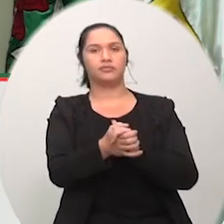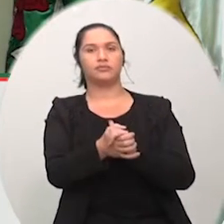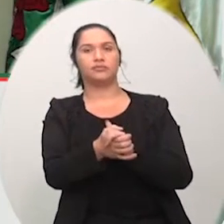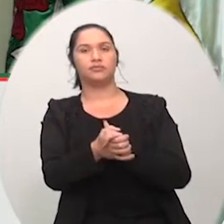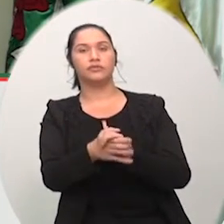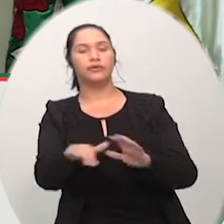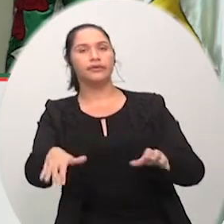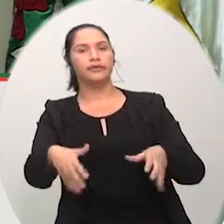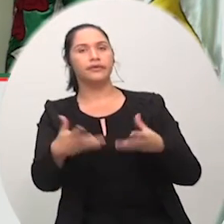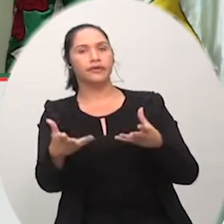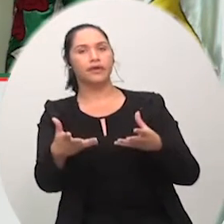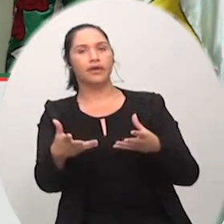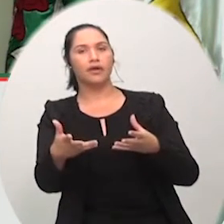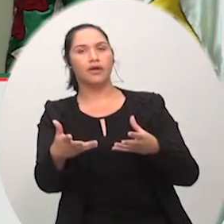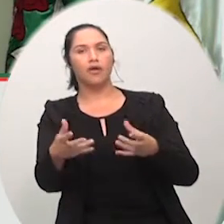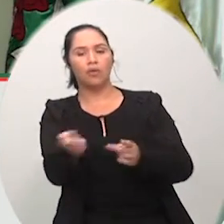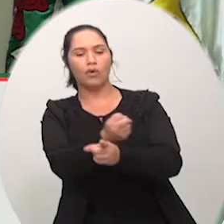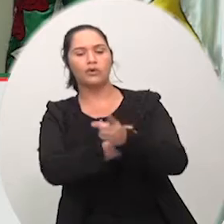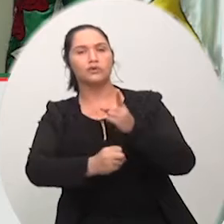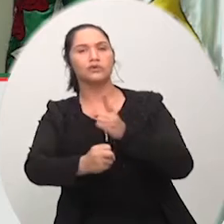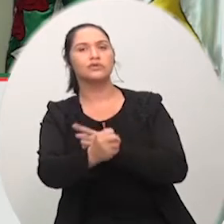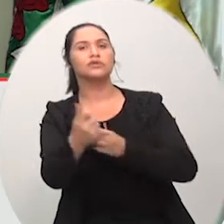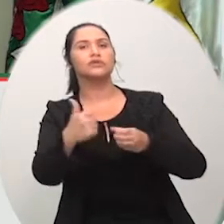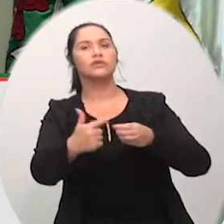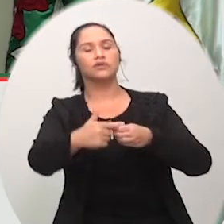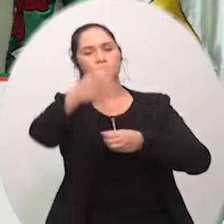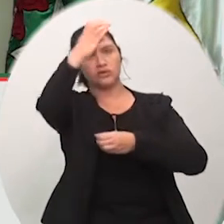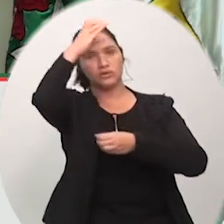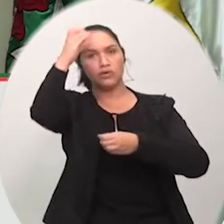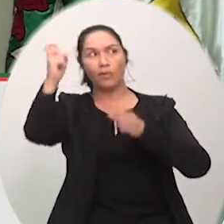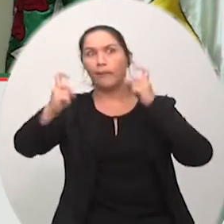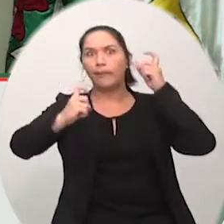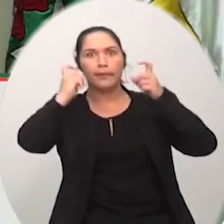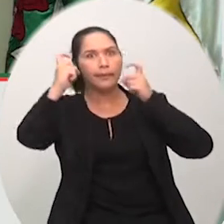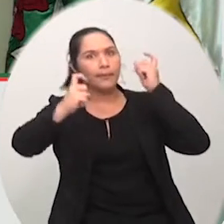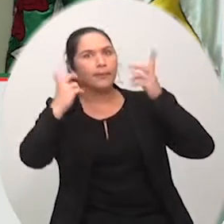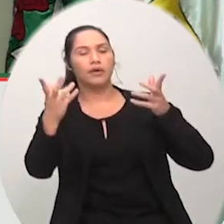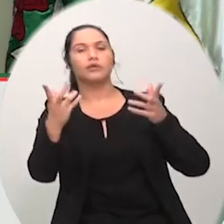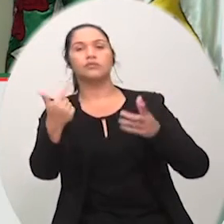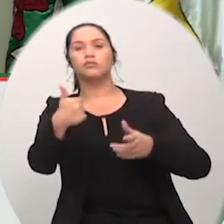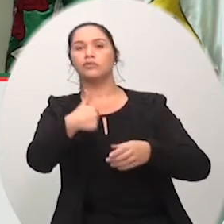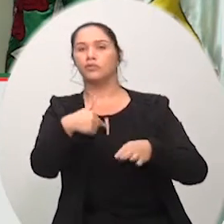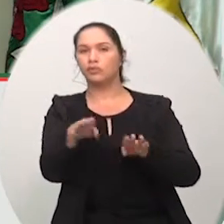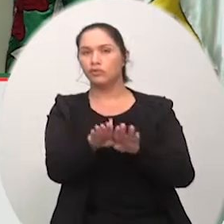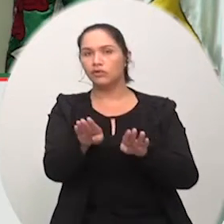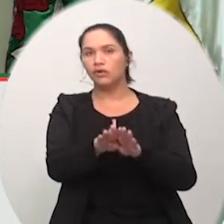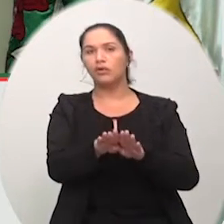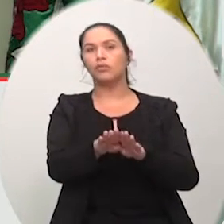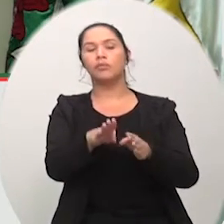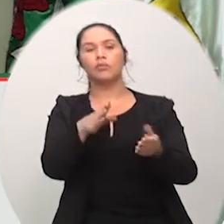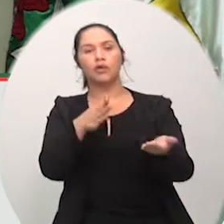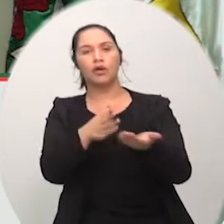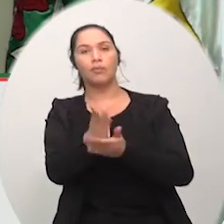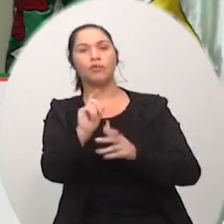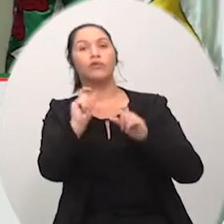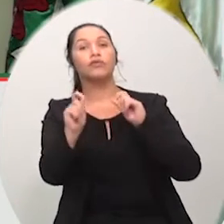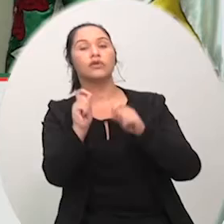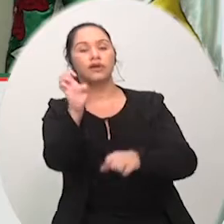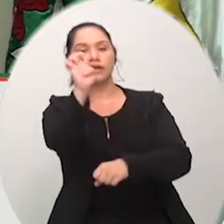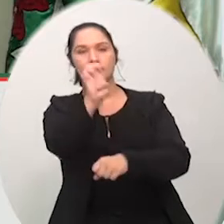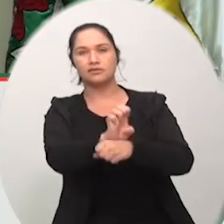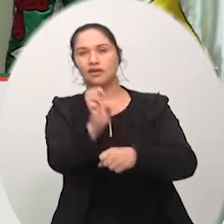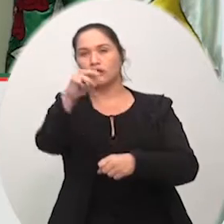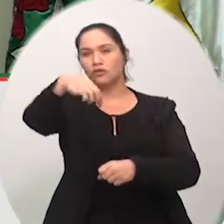como um todo está se preocupando muito com essa situação. Eu também aprovo o Estado mínimo. Eu também sou da mesma ideia.